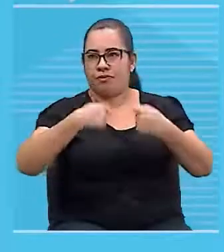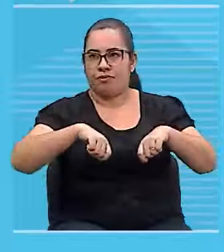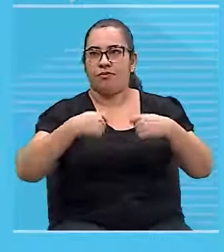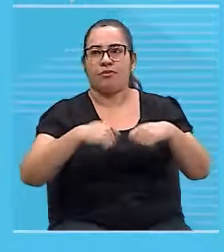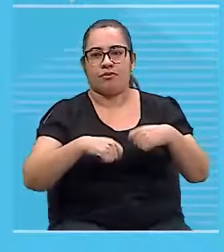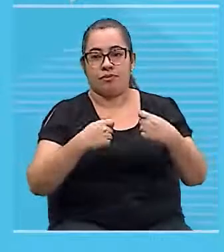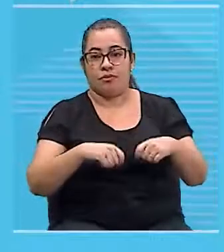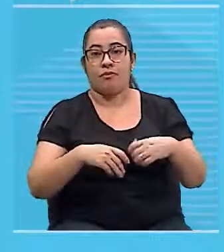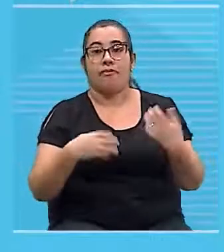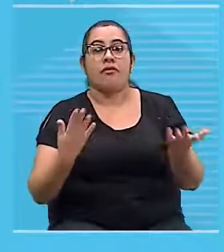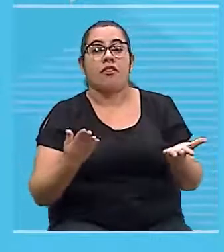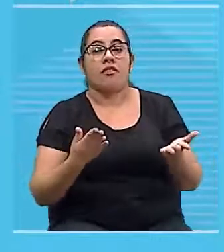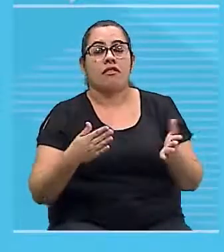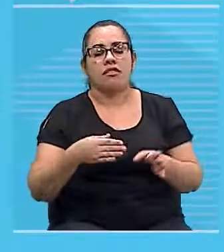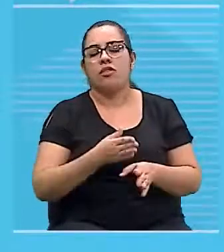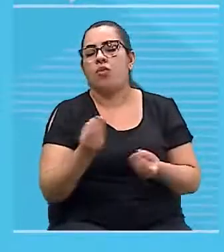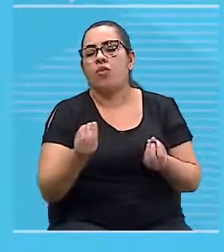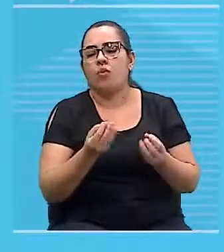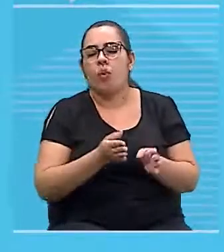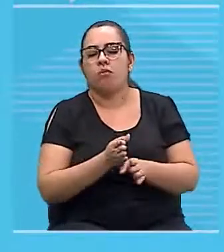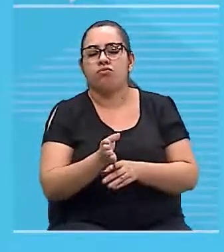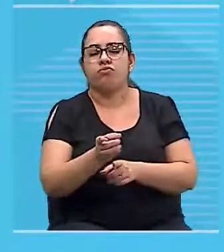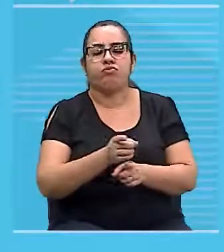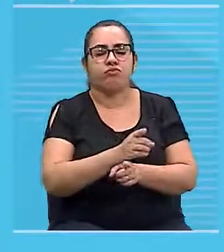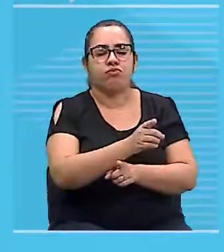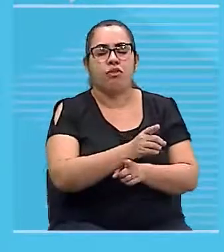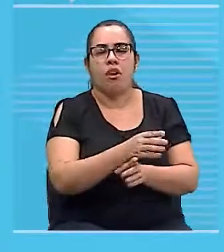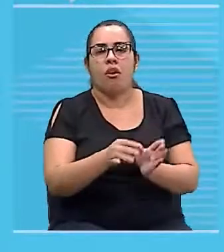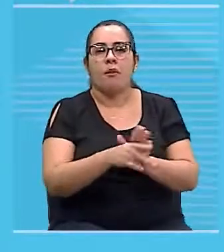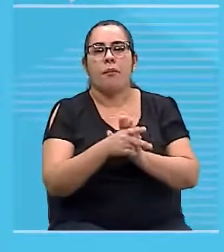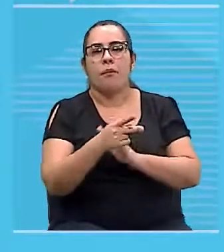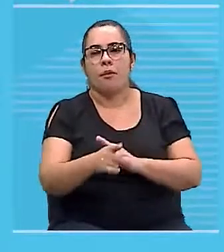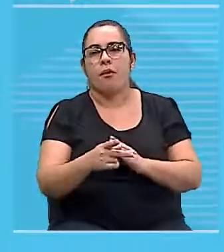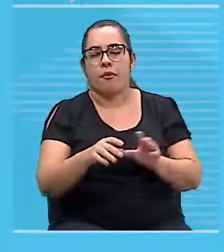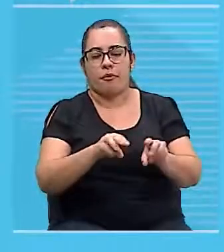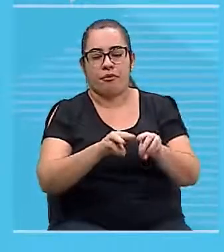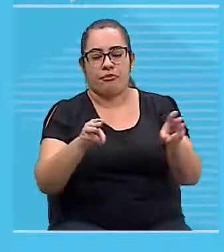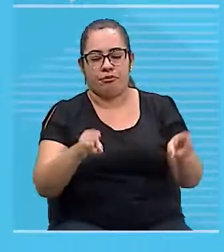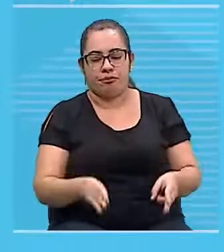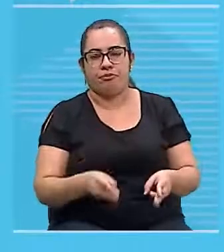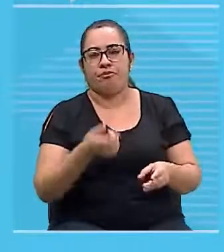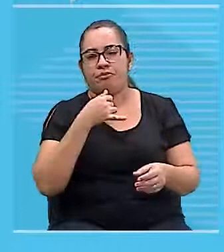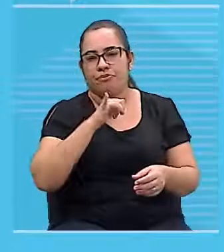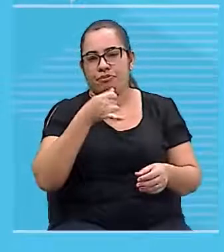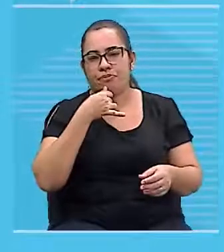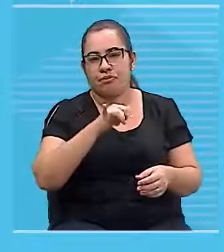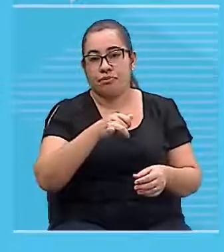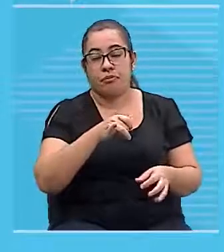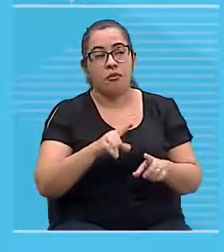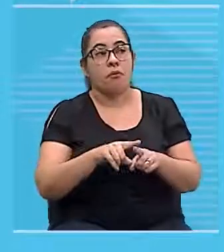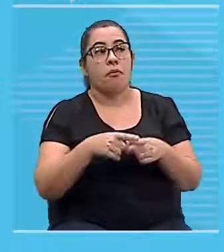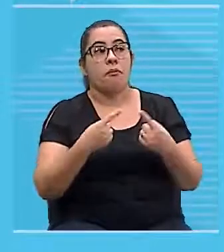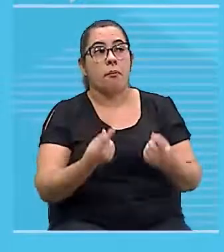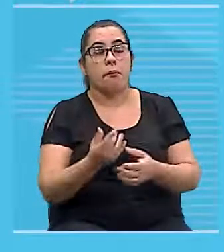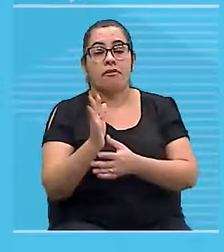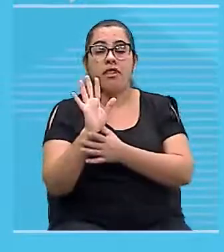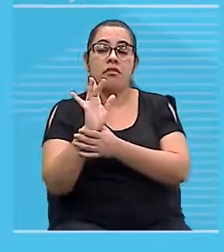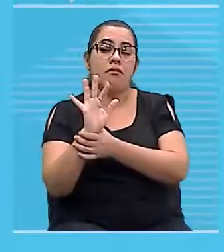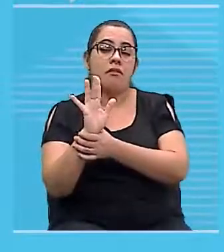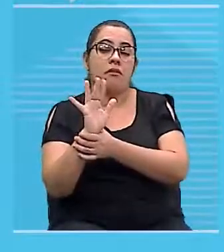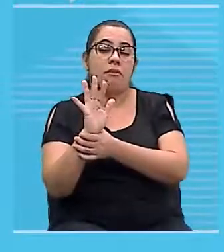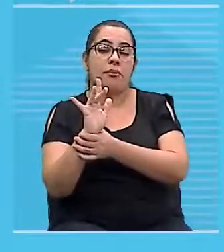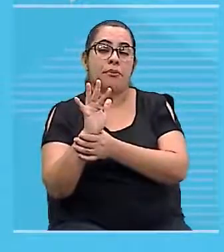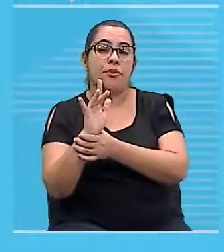o sentido da corrente. O que está acontecendo com a minha mão? A minha mão agora